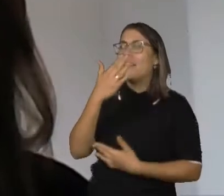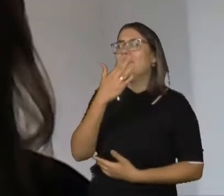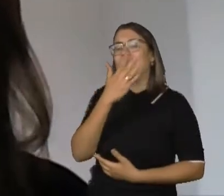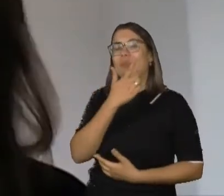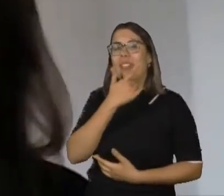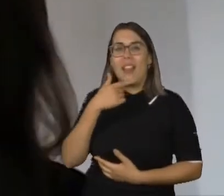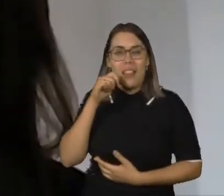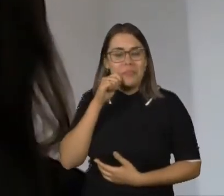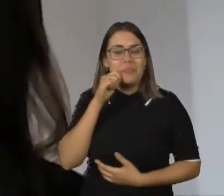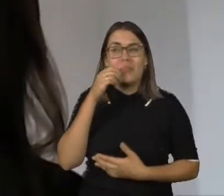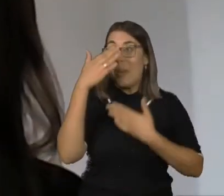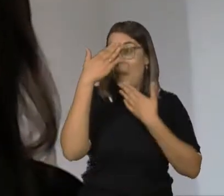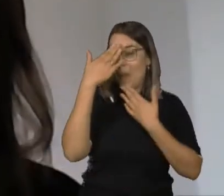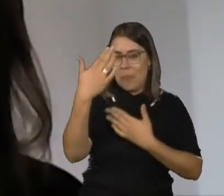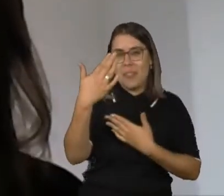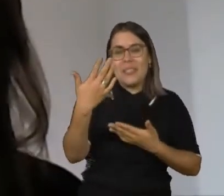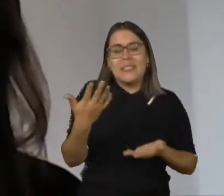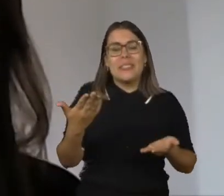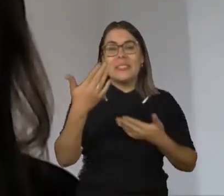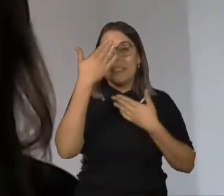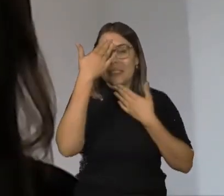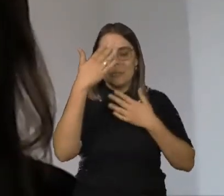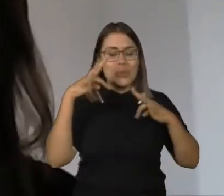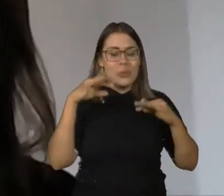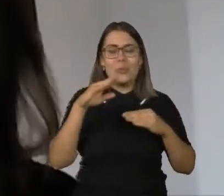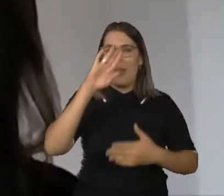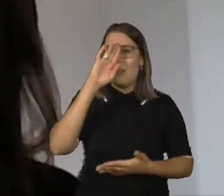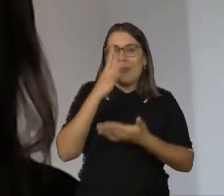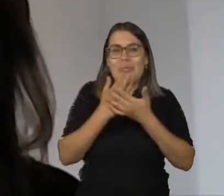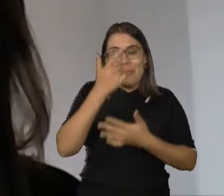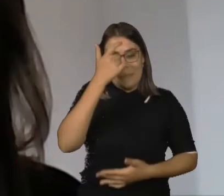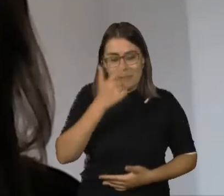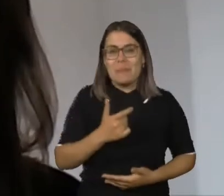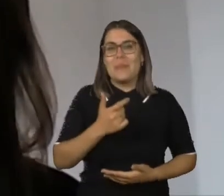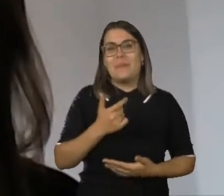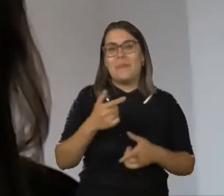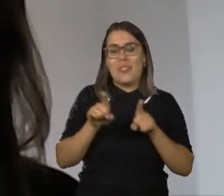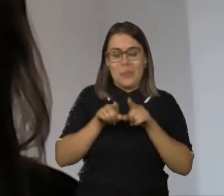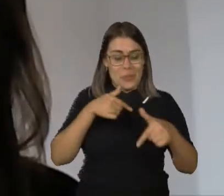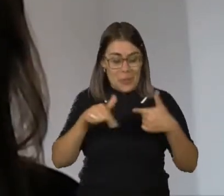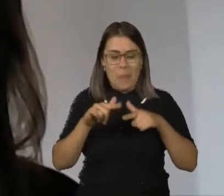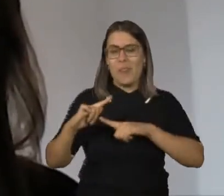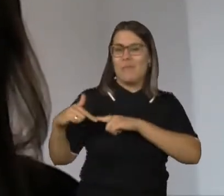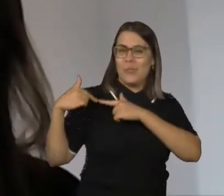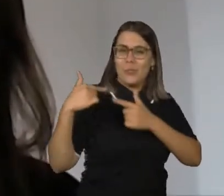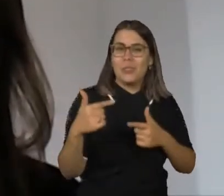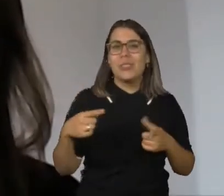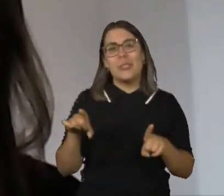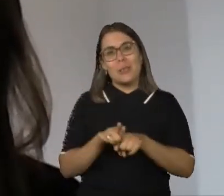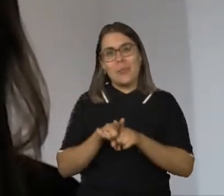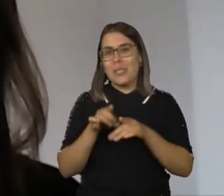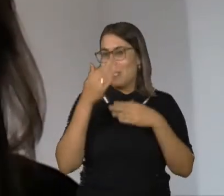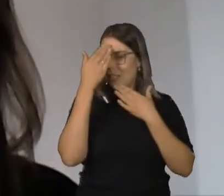Primeiro, eu quero te agradecer esse espaço e a confiança que sempre deposita no meu trabalho, no meu esforço. E gostaria